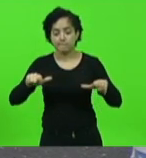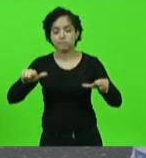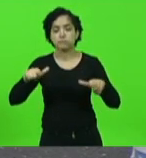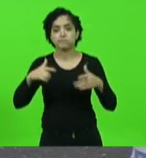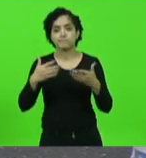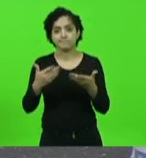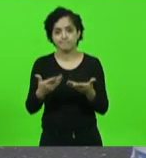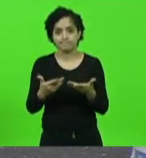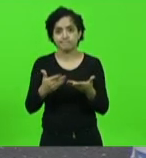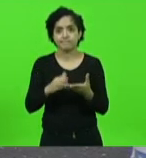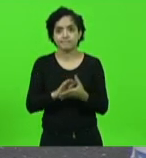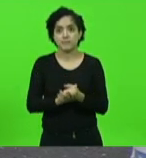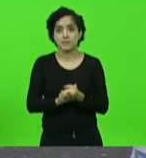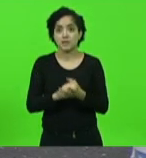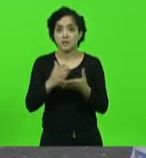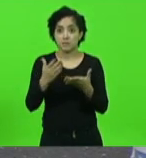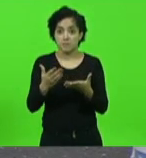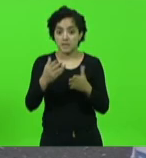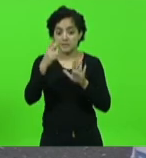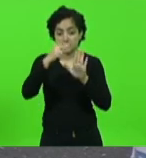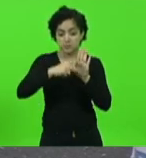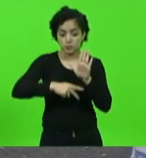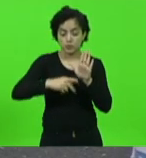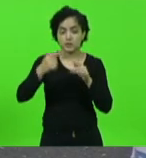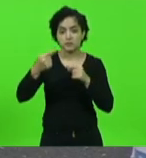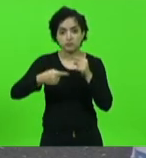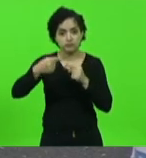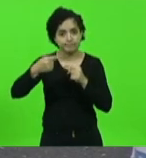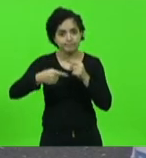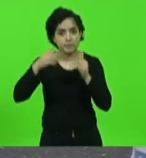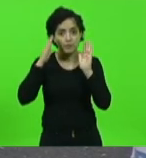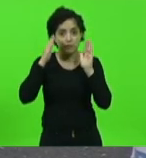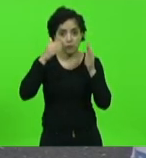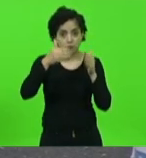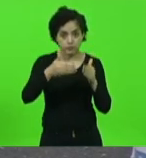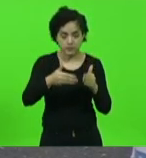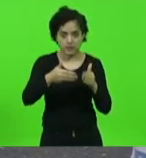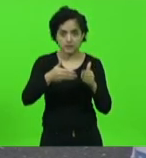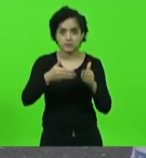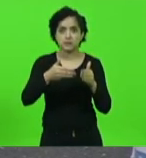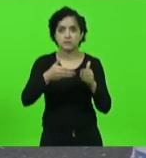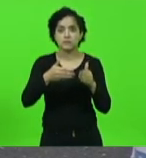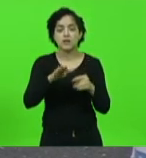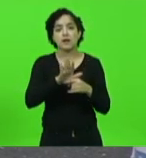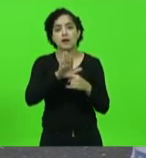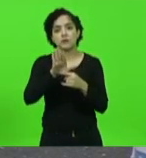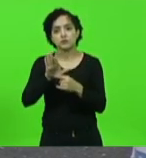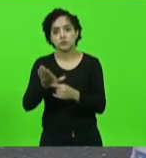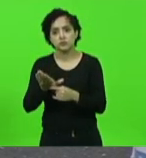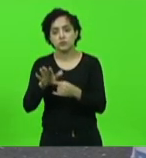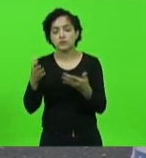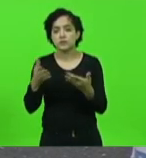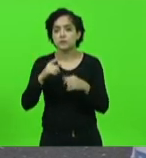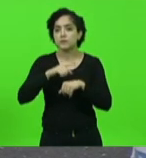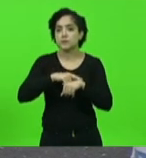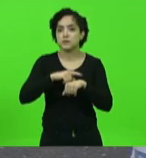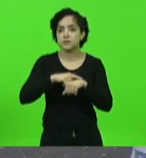últimos anos graças a essas políticas voltadas ao interior de Santa Catarina então era o momento de eu lembrar